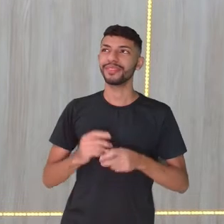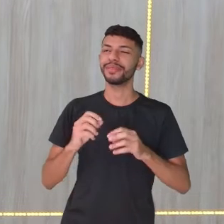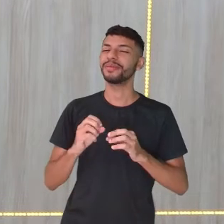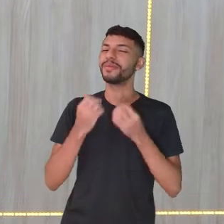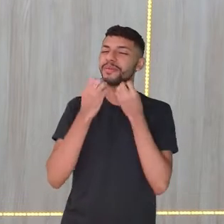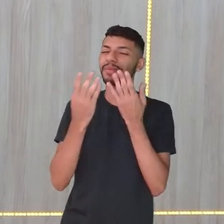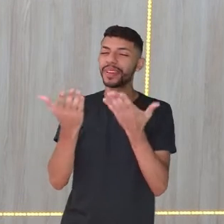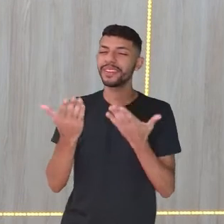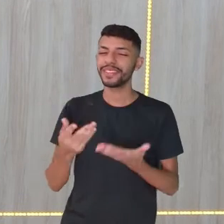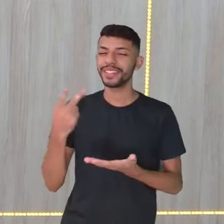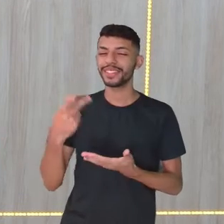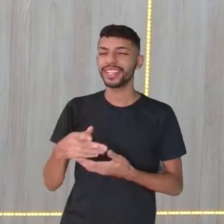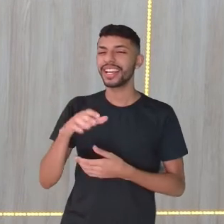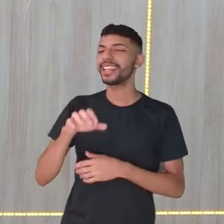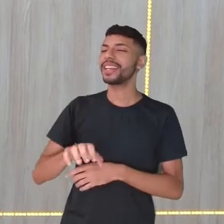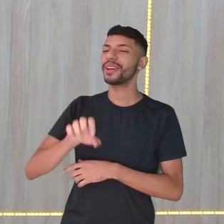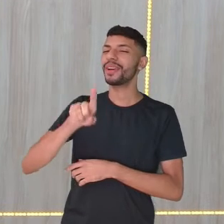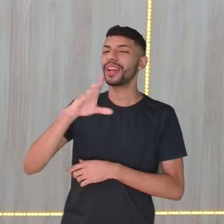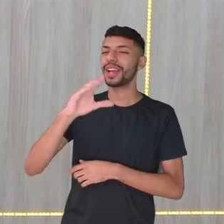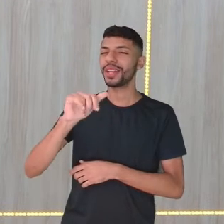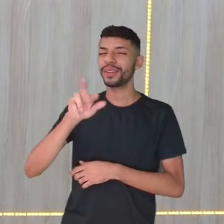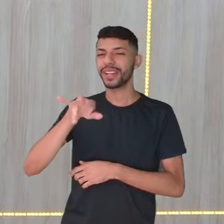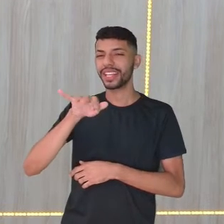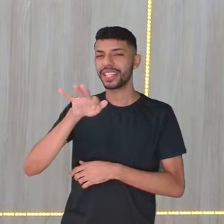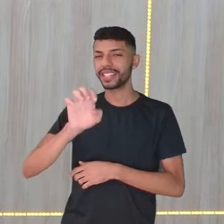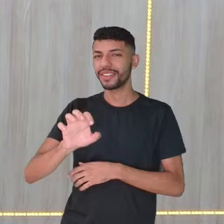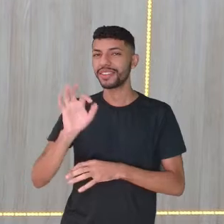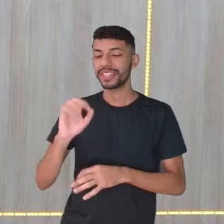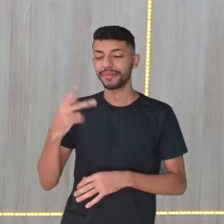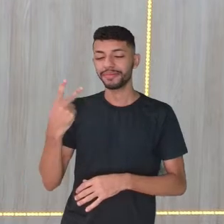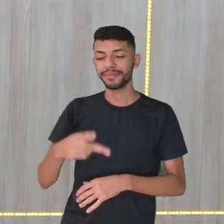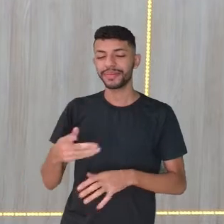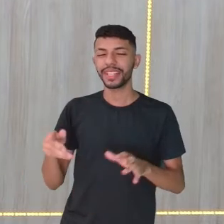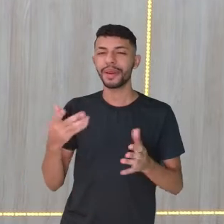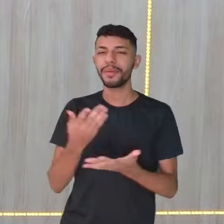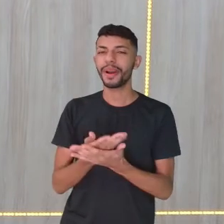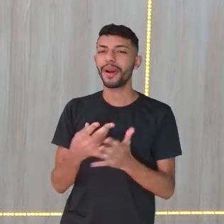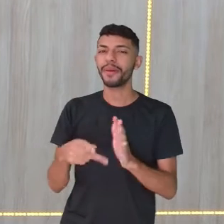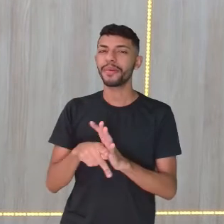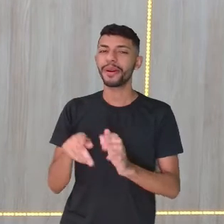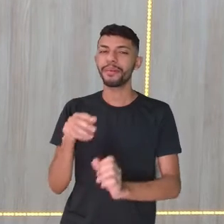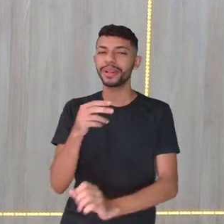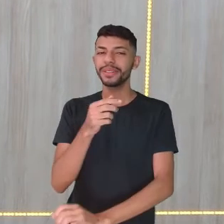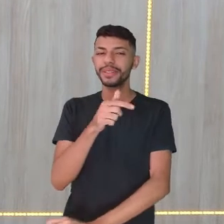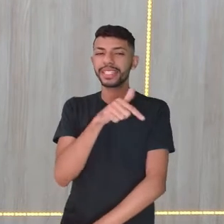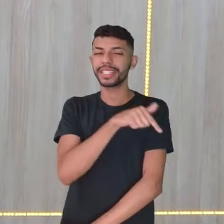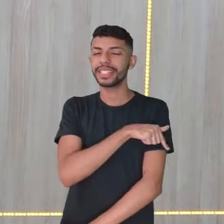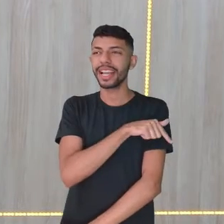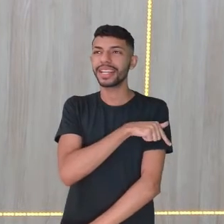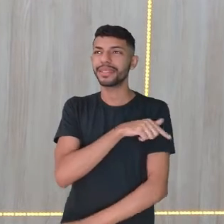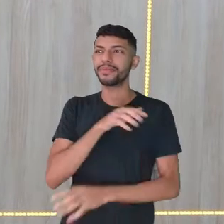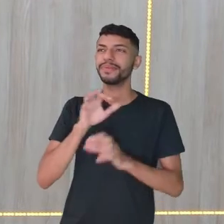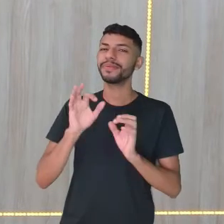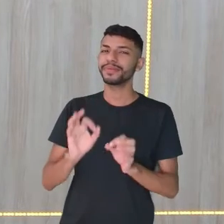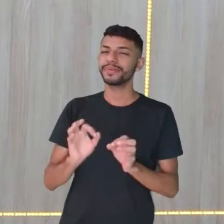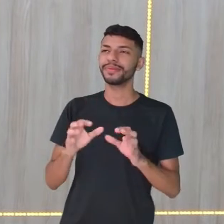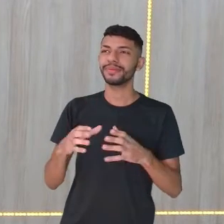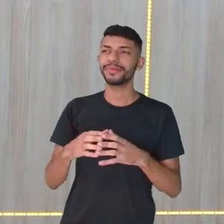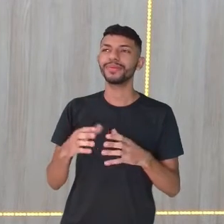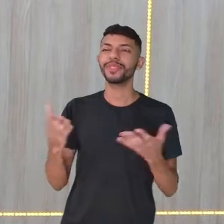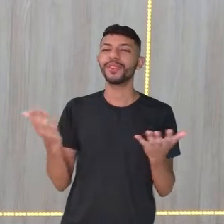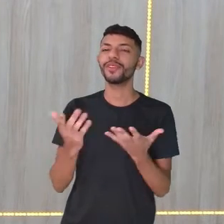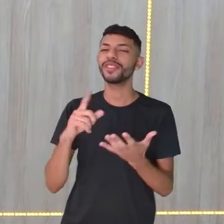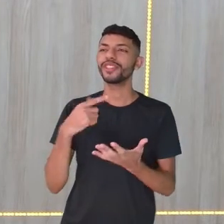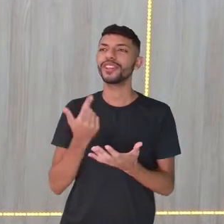-vindos ao Educa Recife. Essa é a aula do sétimo ano do pessoal dos anos finais. Hoje